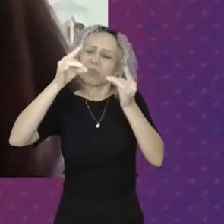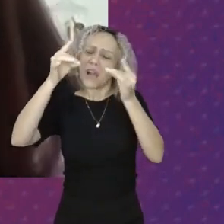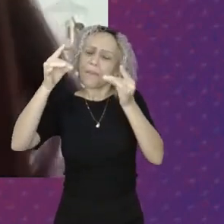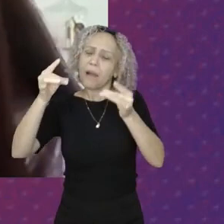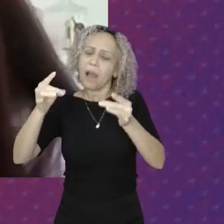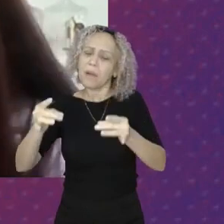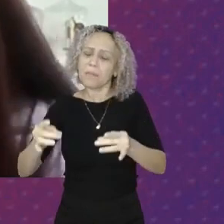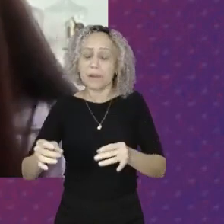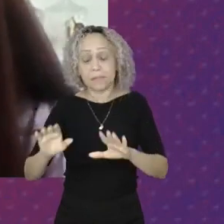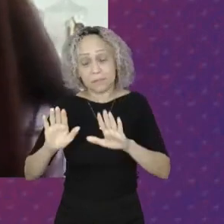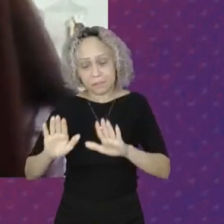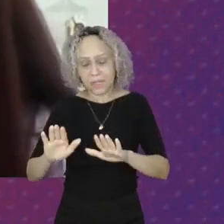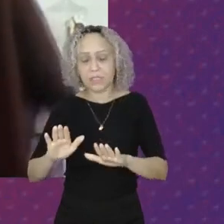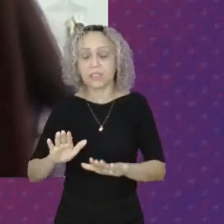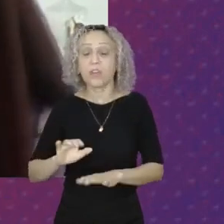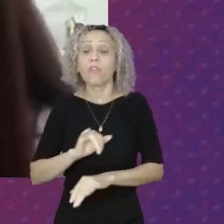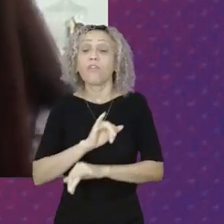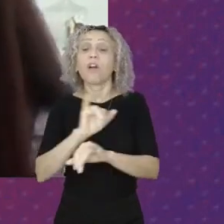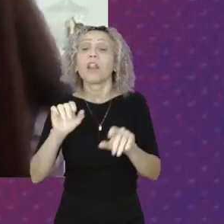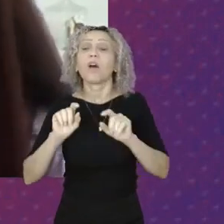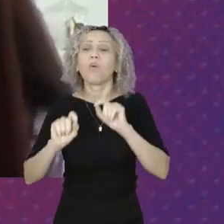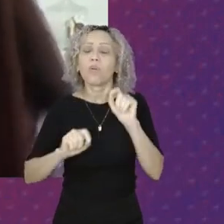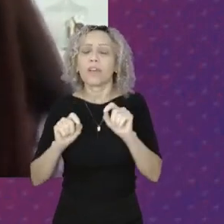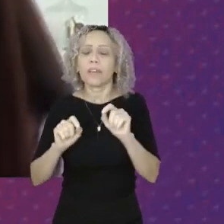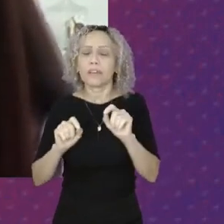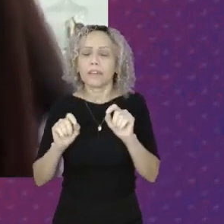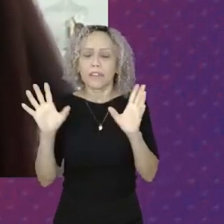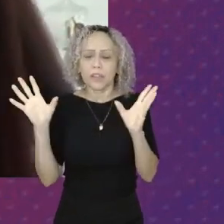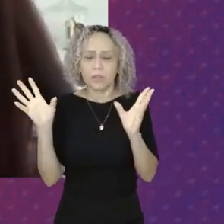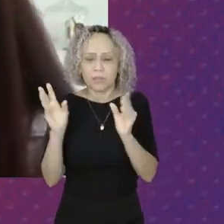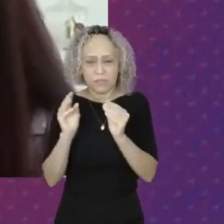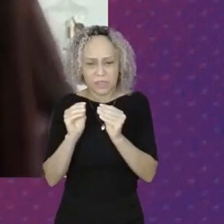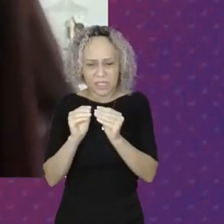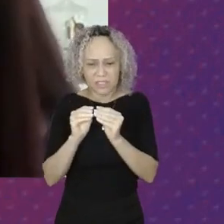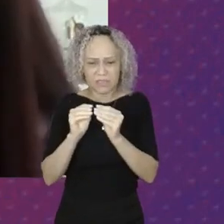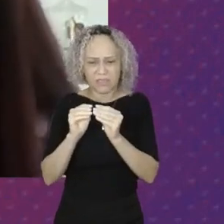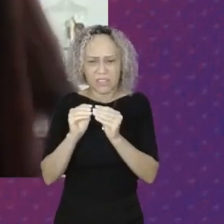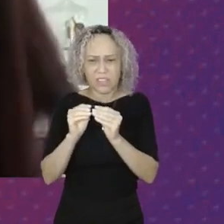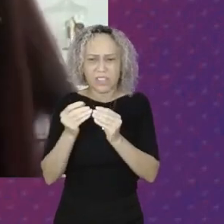Apropriação diante diante Desse breve Panorama Que esboça o Brasil